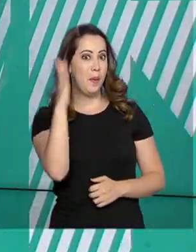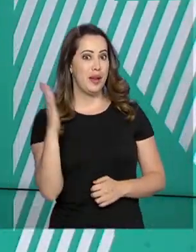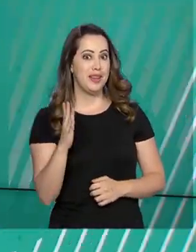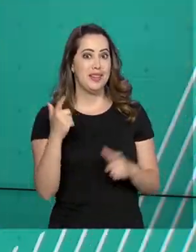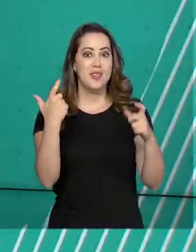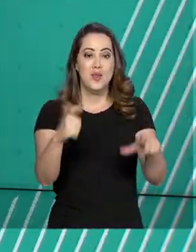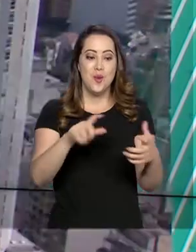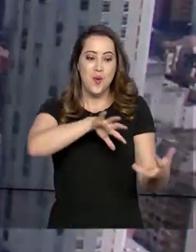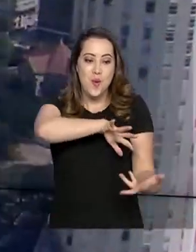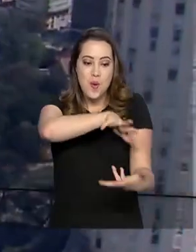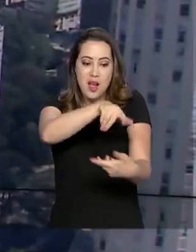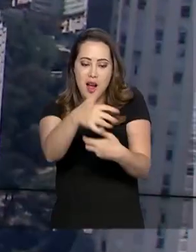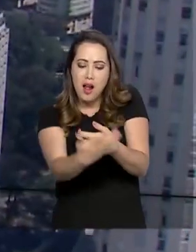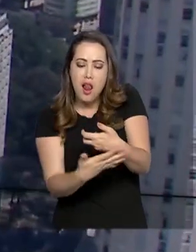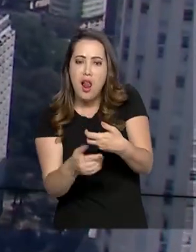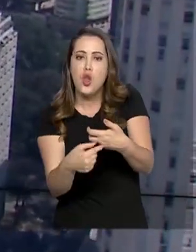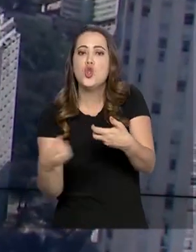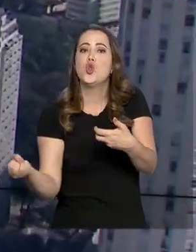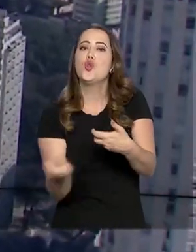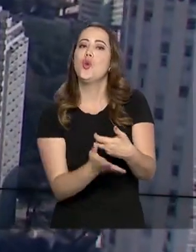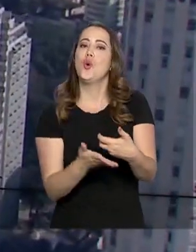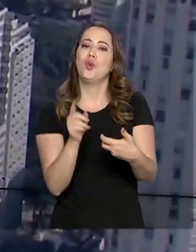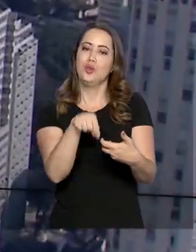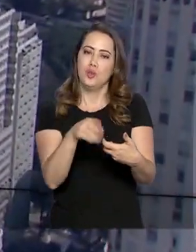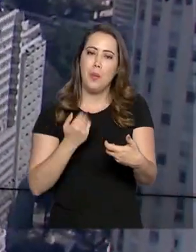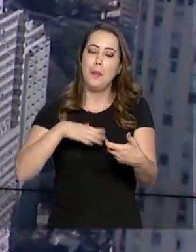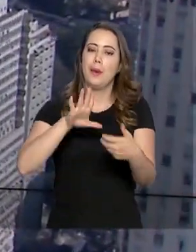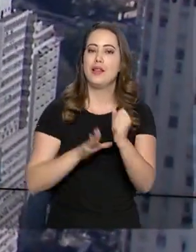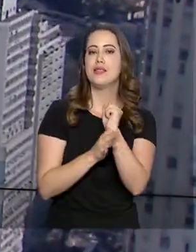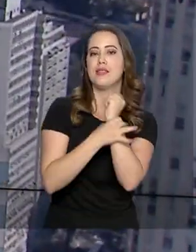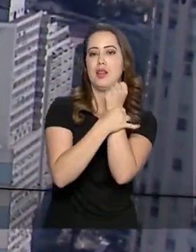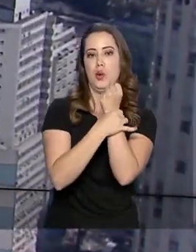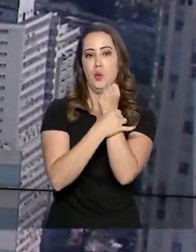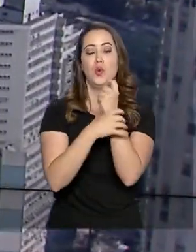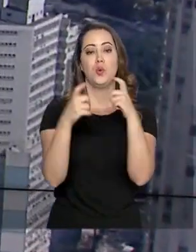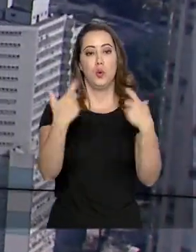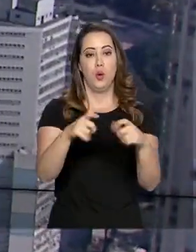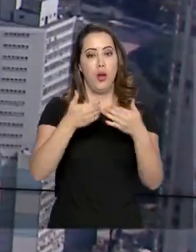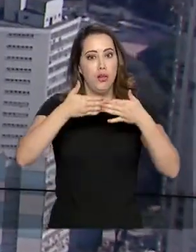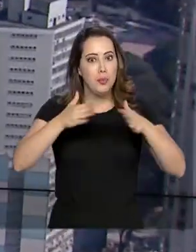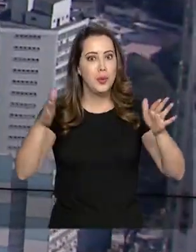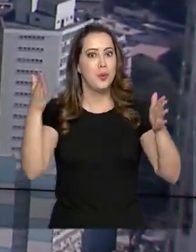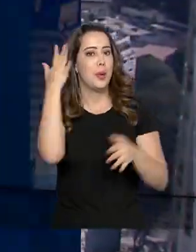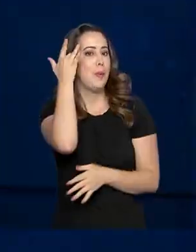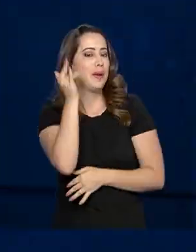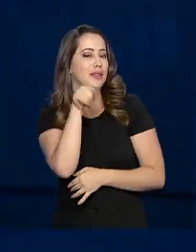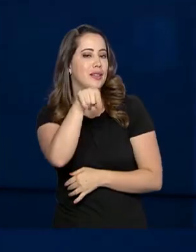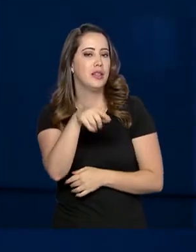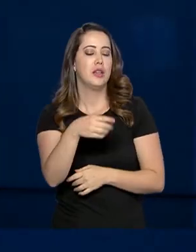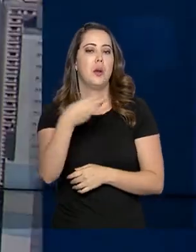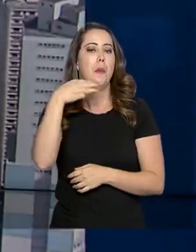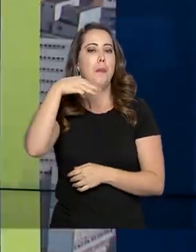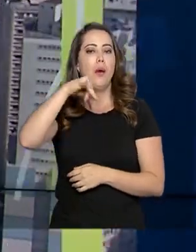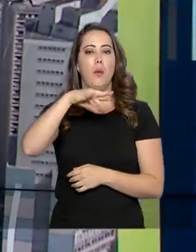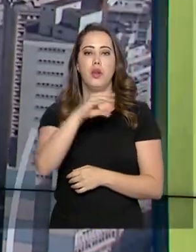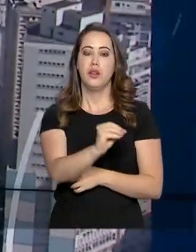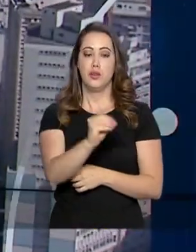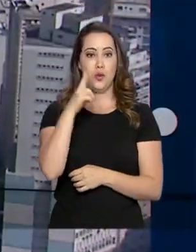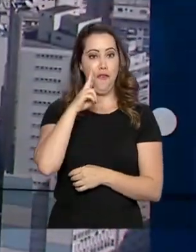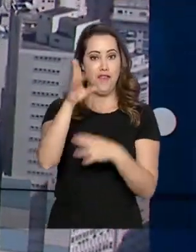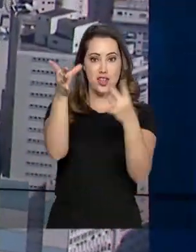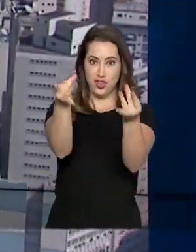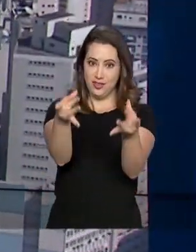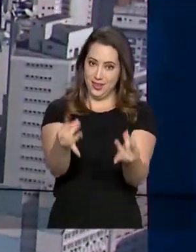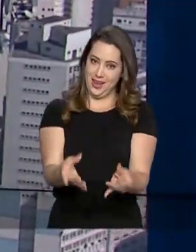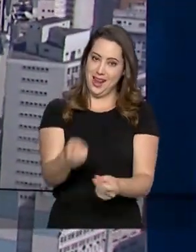moderna, mais segura e bem equipada, a Estação Comandante Ferraz será inaugurada amanhã. E o repórter Maurício de Almeida acompanha os últimos